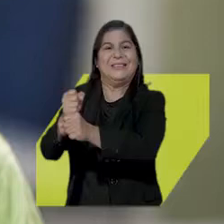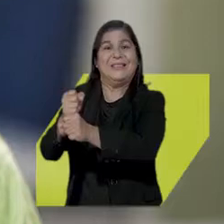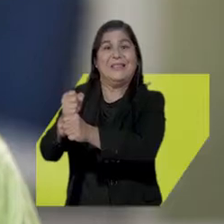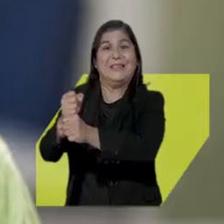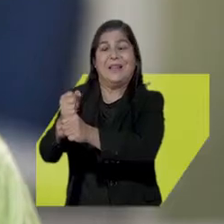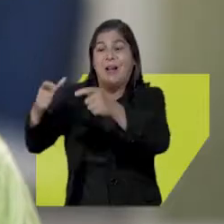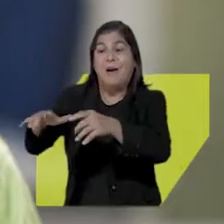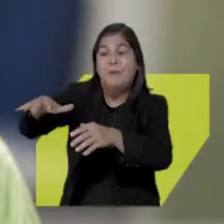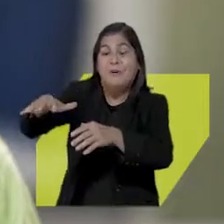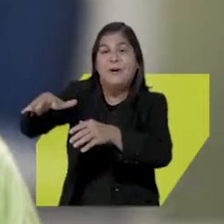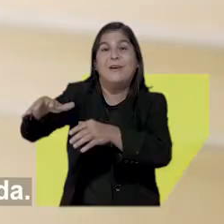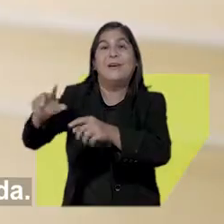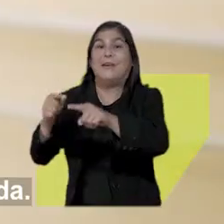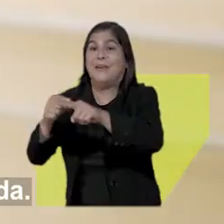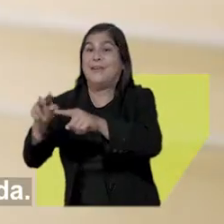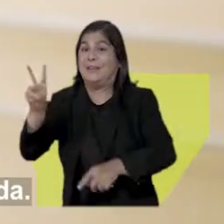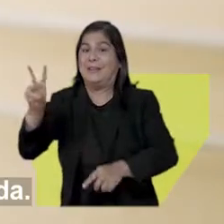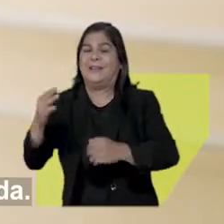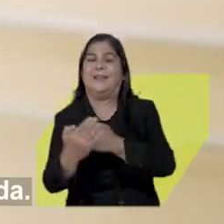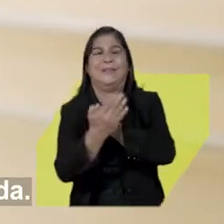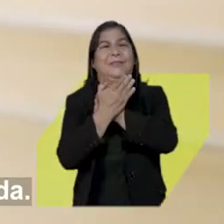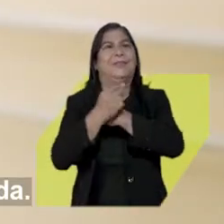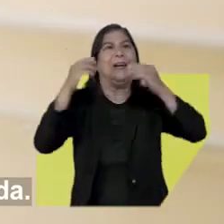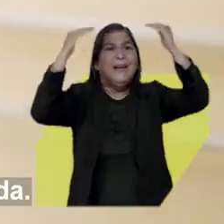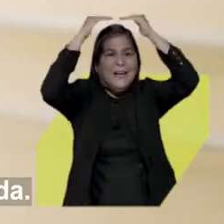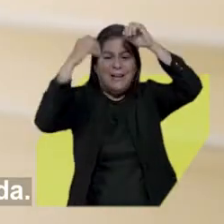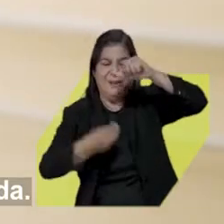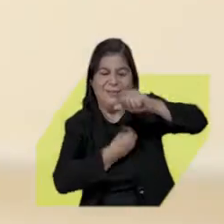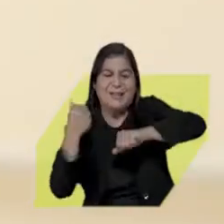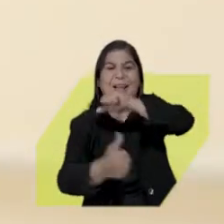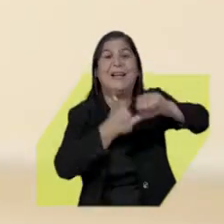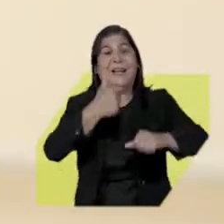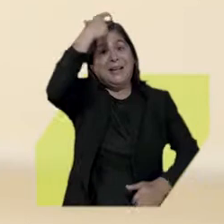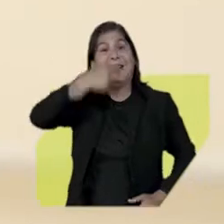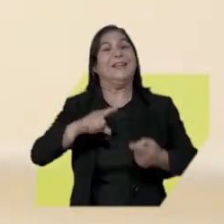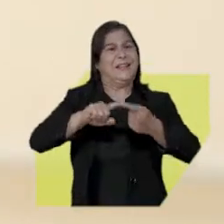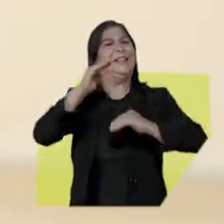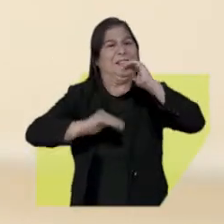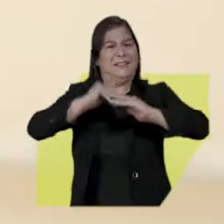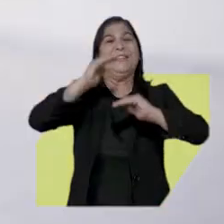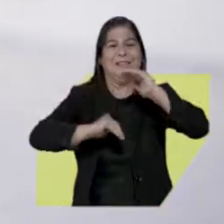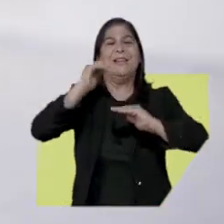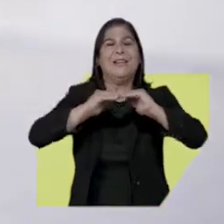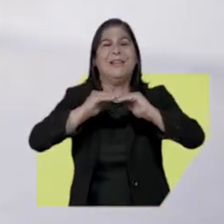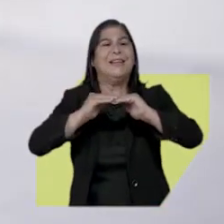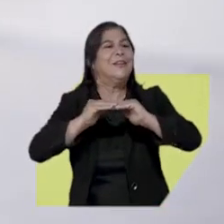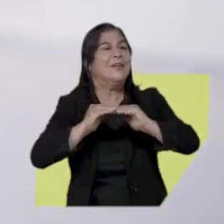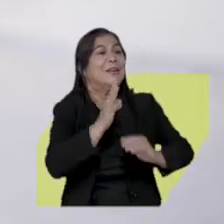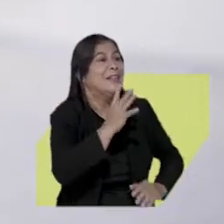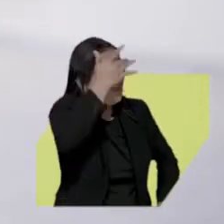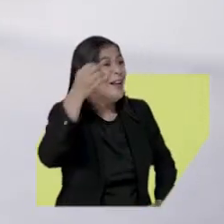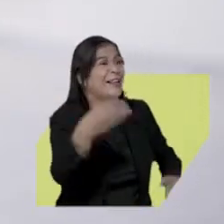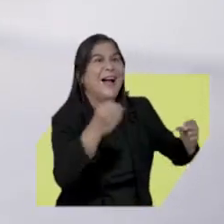Ela é a sua sede aqui no País do Valentim. O balé trouxe uma transformação muito grande na minha vida, tanto pessoal quanto profissional. Nos dá a